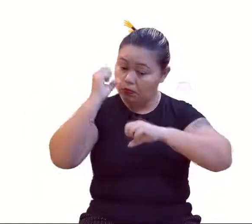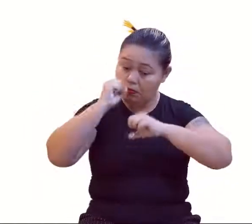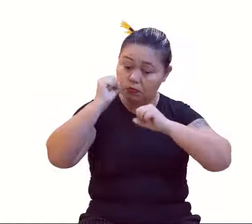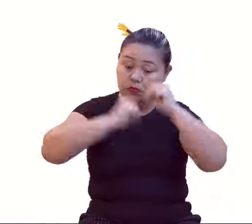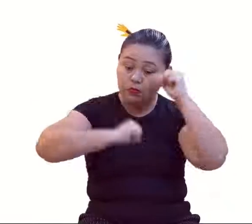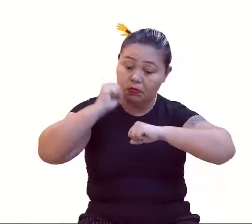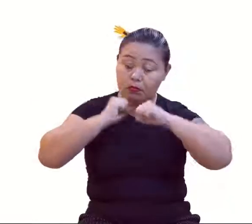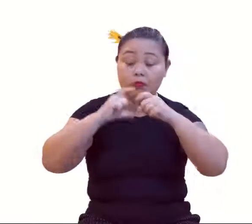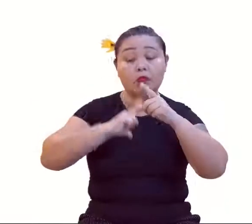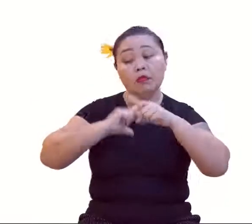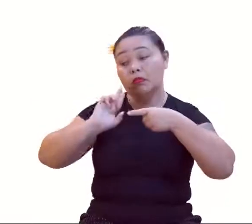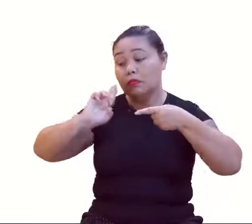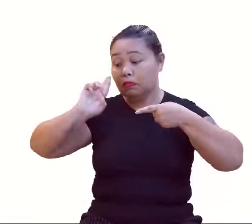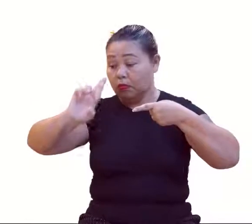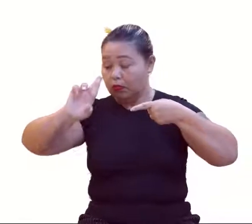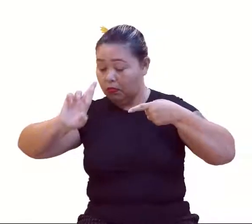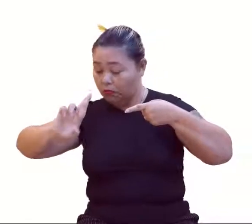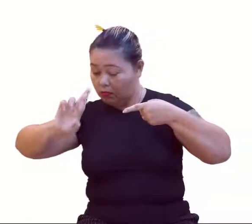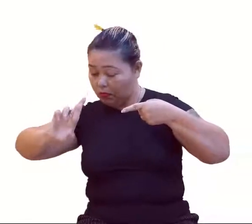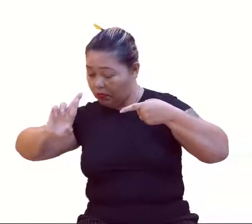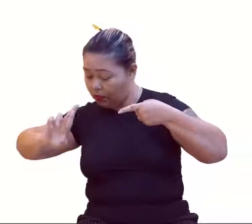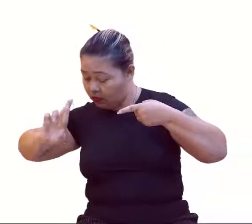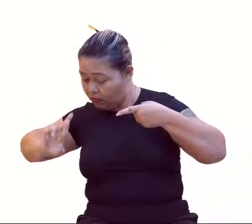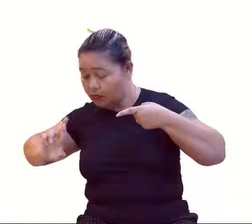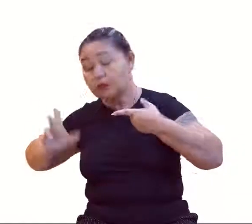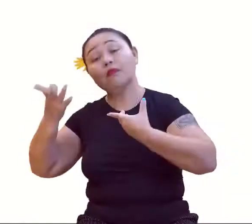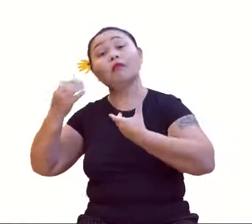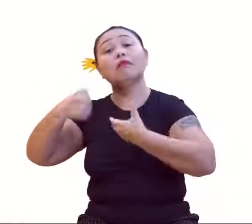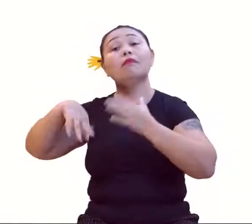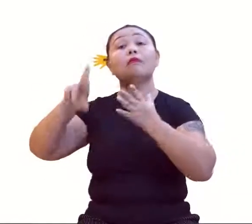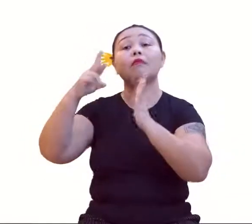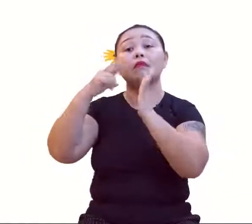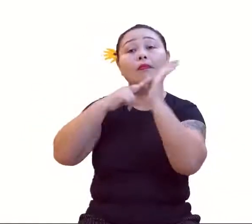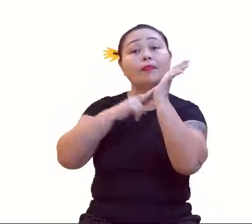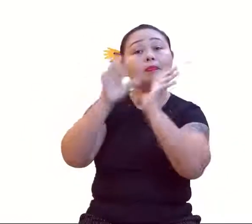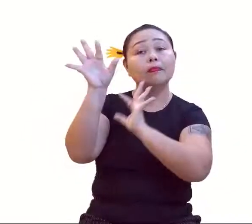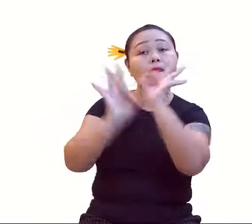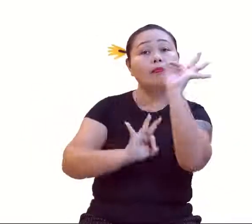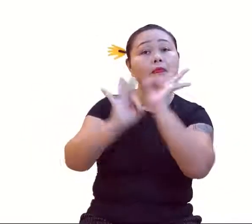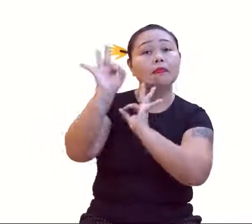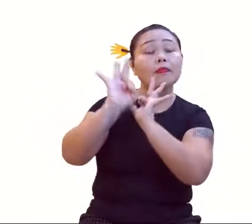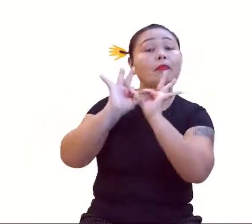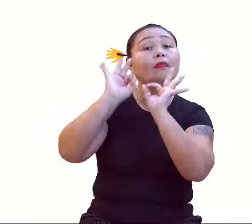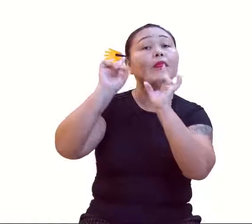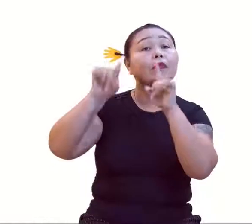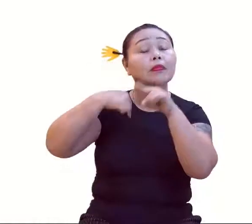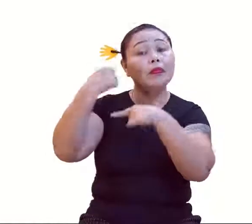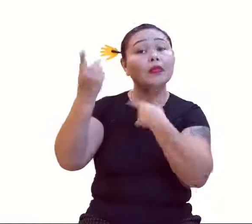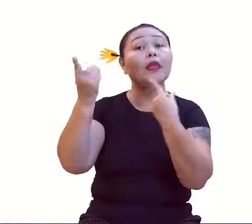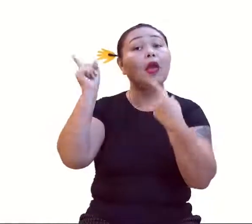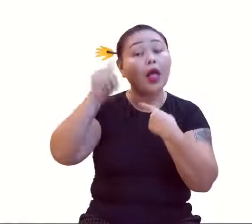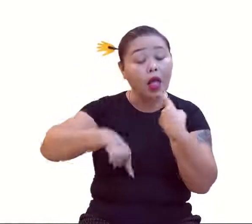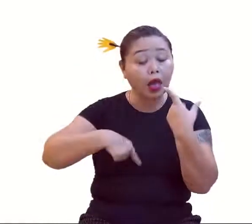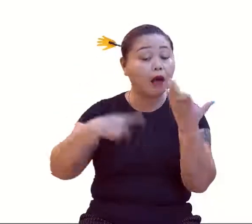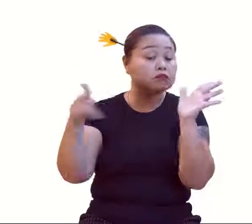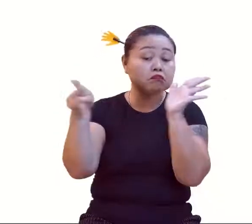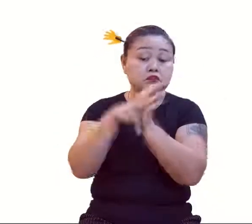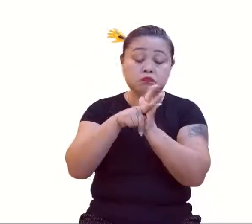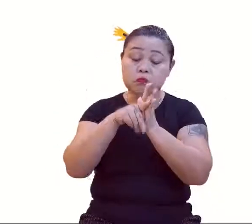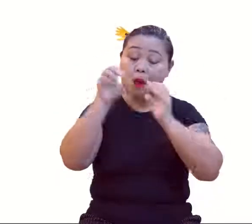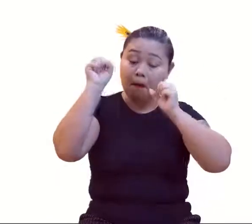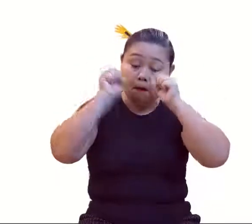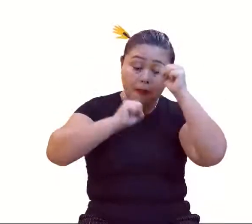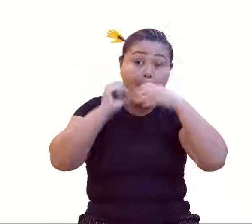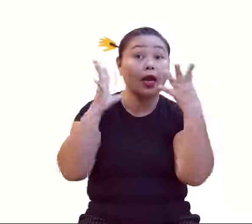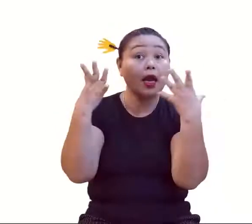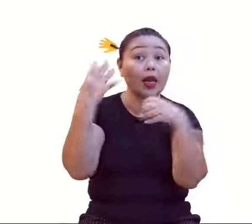resultados lá na lei de formação. Isso. A nossa lei de formação agora é a máquina de calcular, né? Máquina de calcular. E é